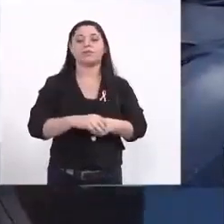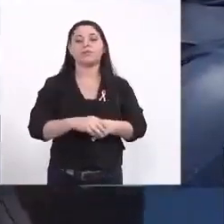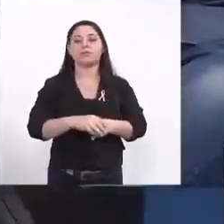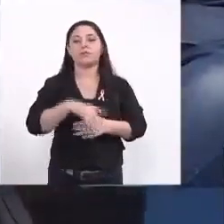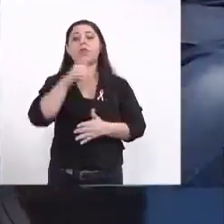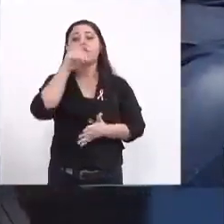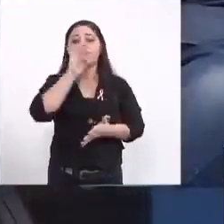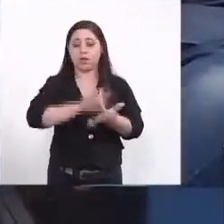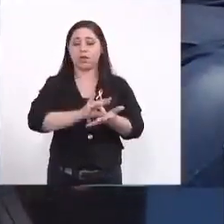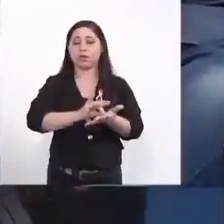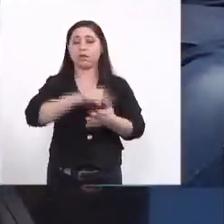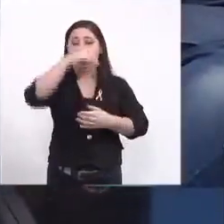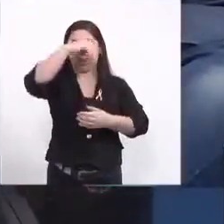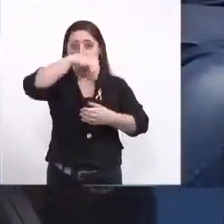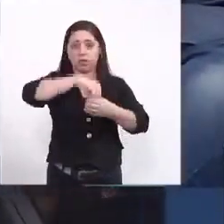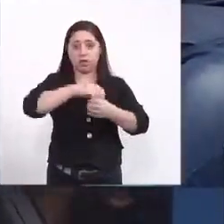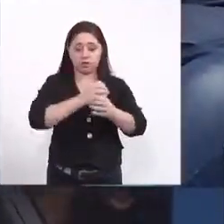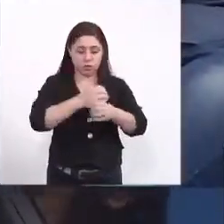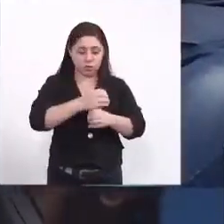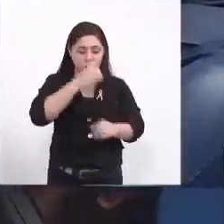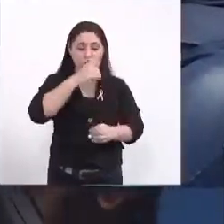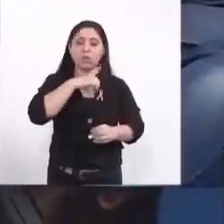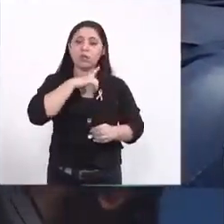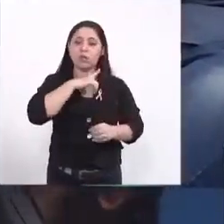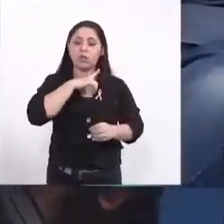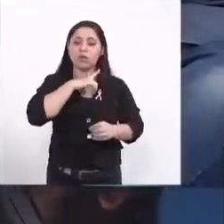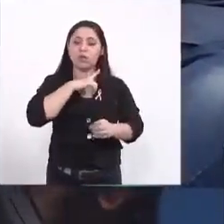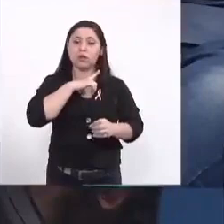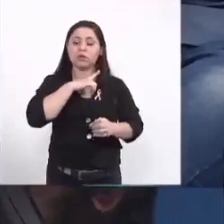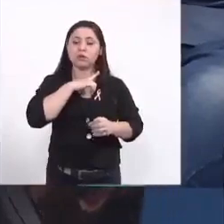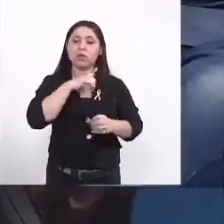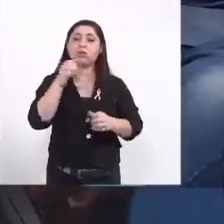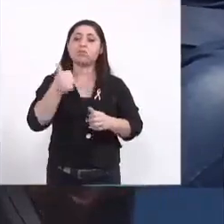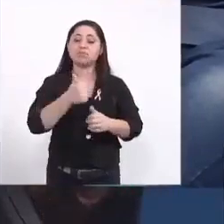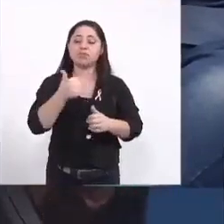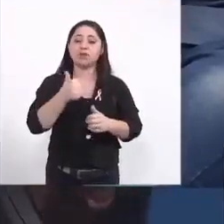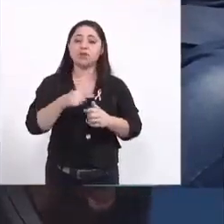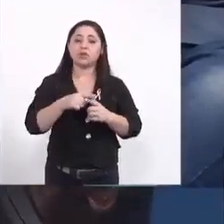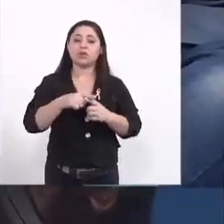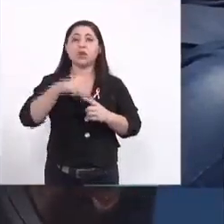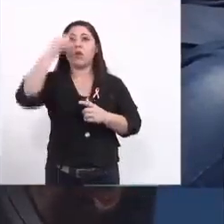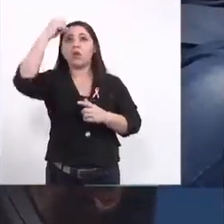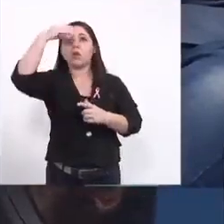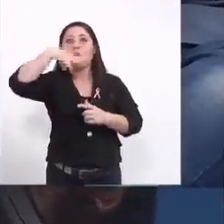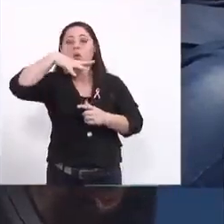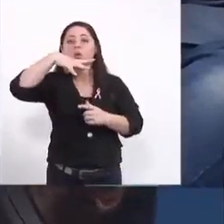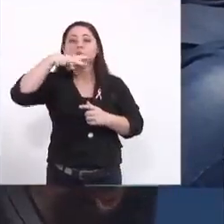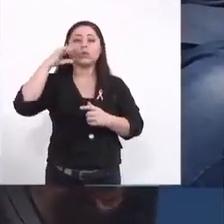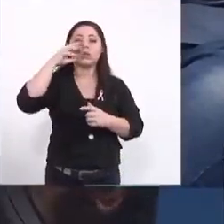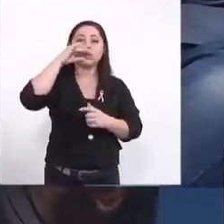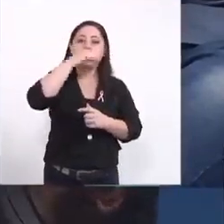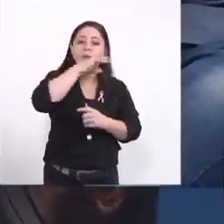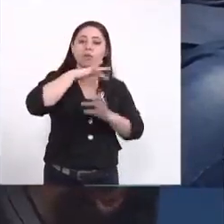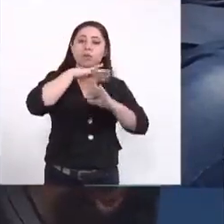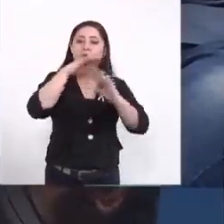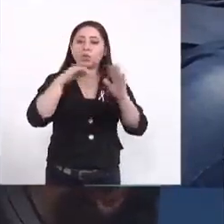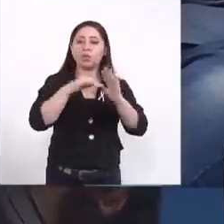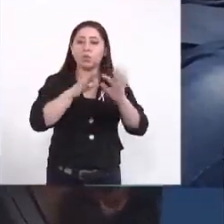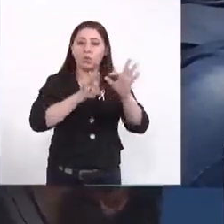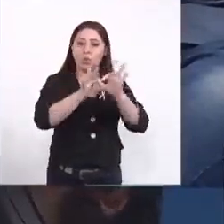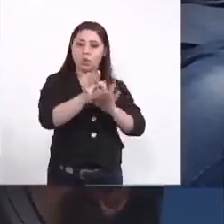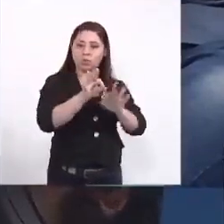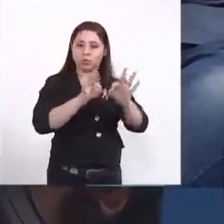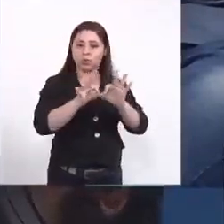comprovamos que no laboratório o produto tem atividade larvicida ou seja sobre condições de iluminação temperatura tudo controlado